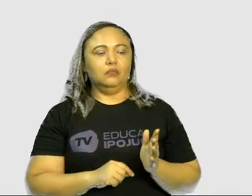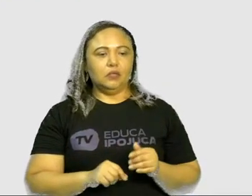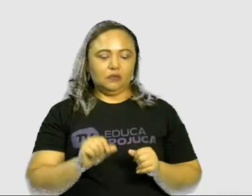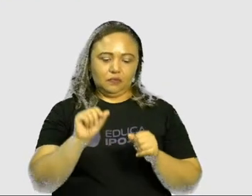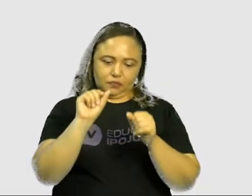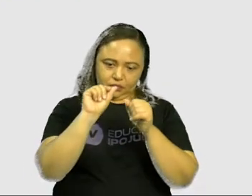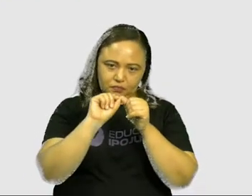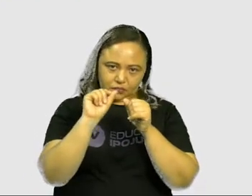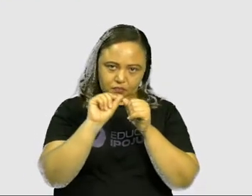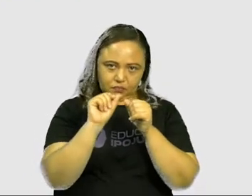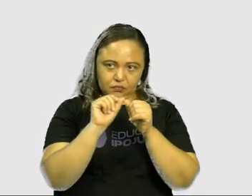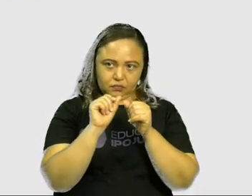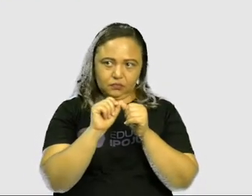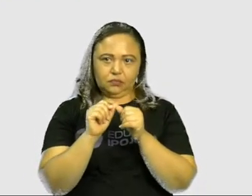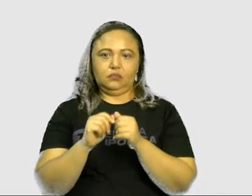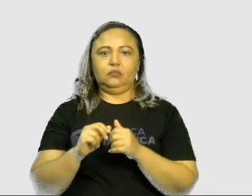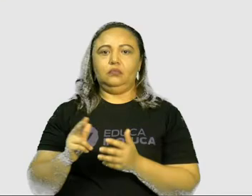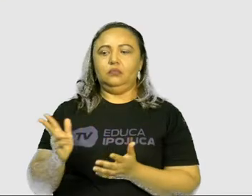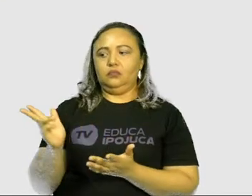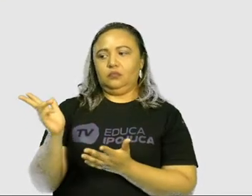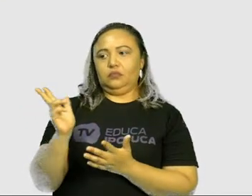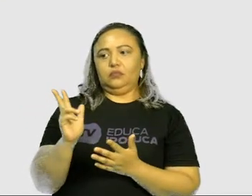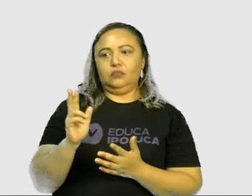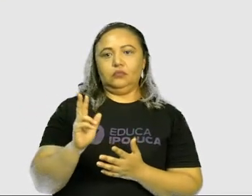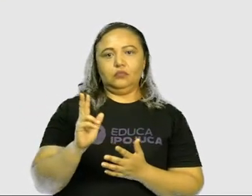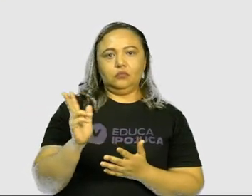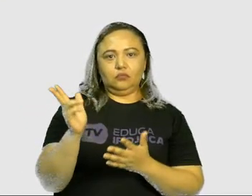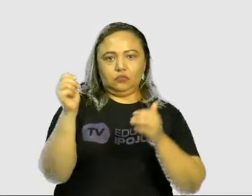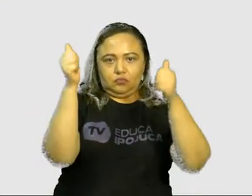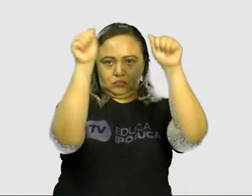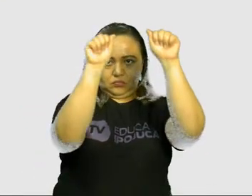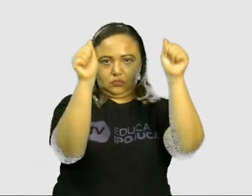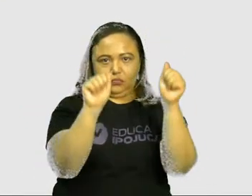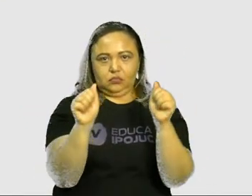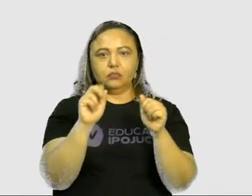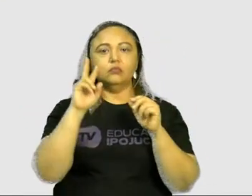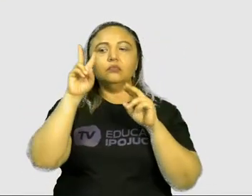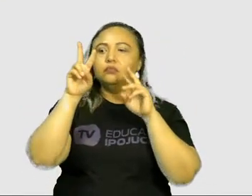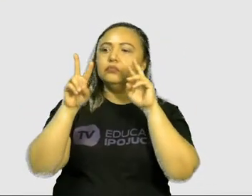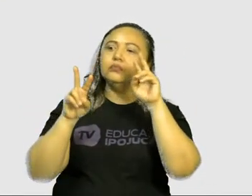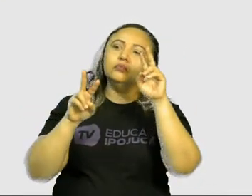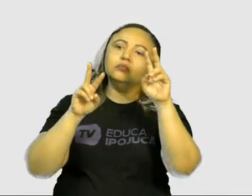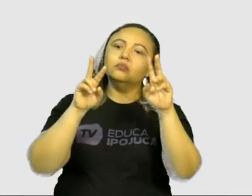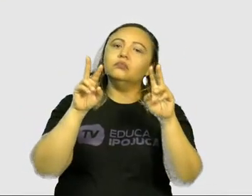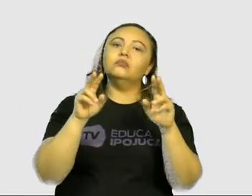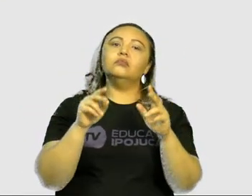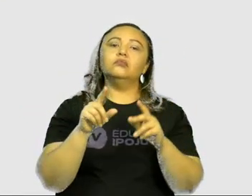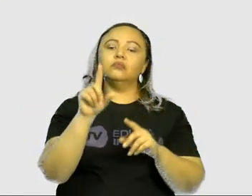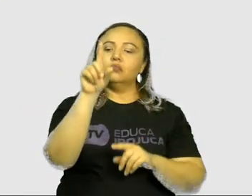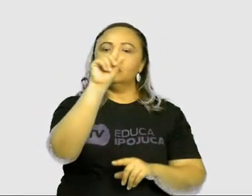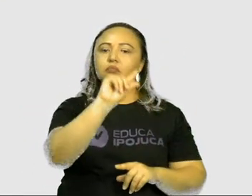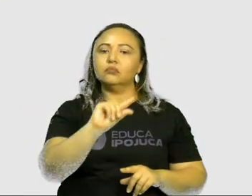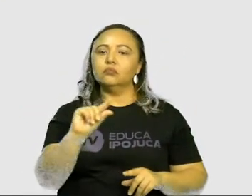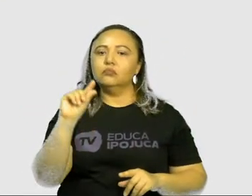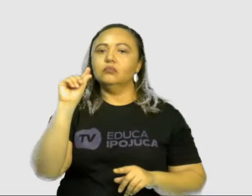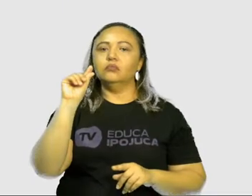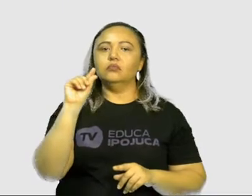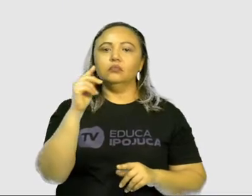Vamos reproduzir uma arte visual? Mãos à obra, você vai fazer o quê? Você vai escolher